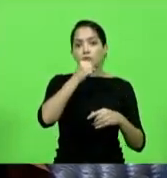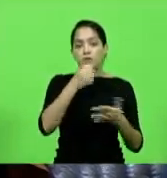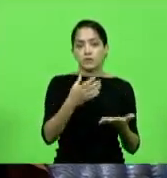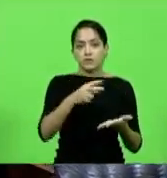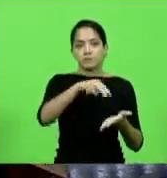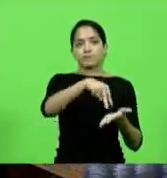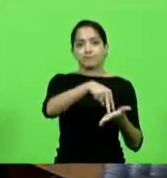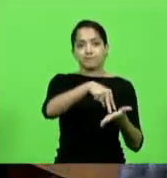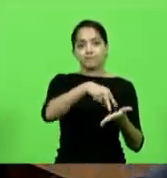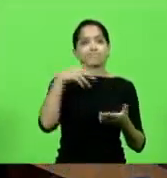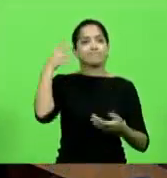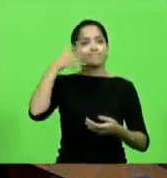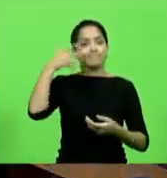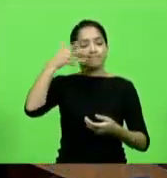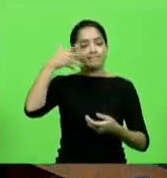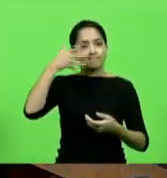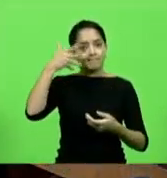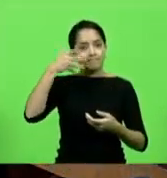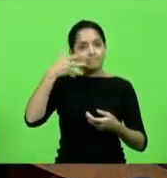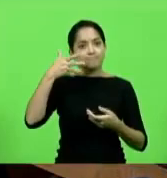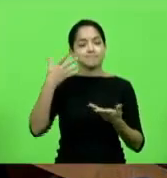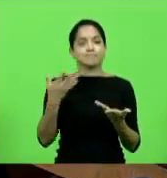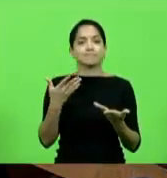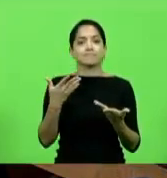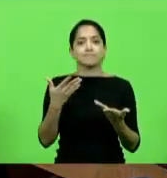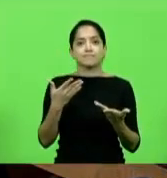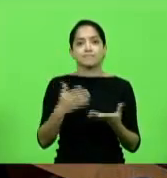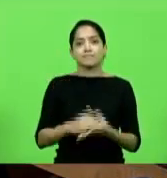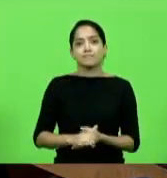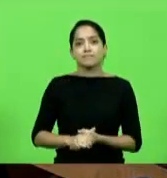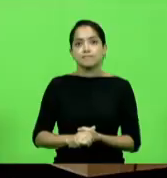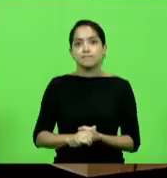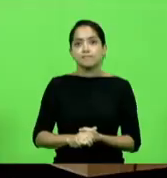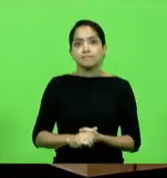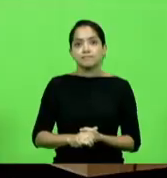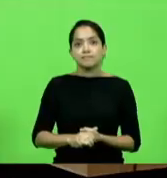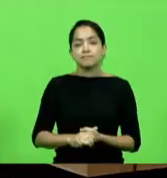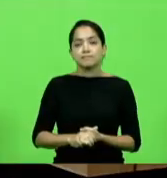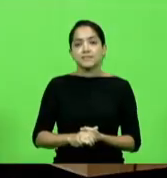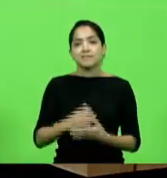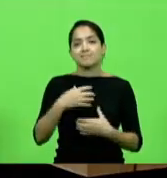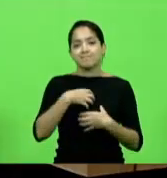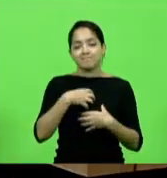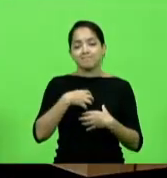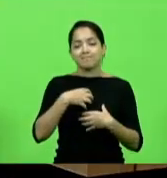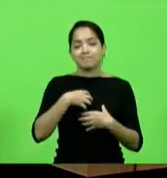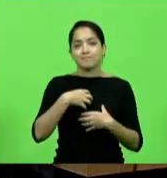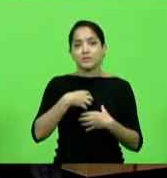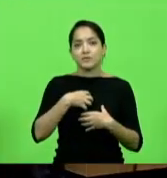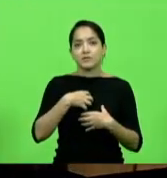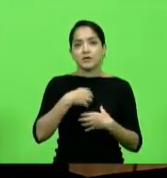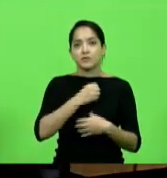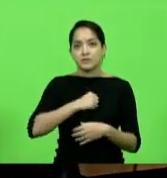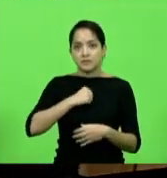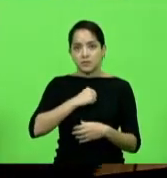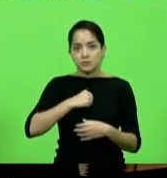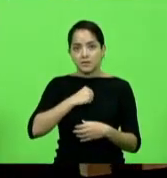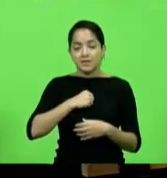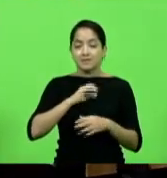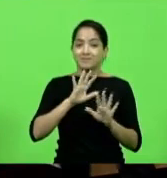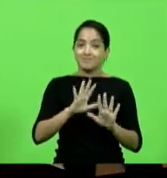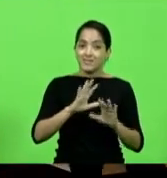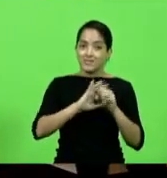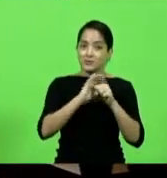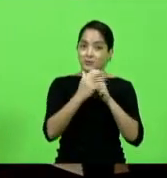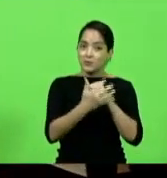discurso mais contundente eu também sinto da lei mas o covid nos